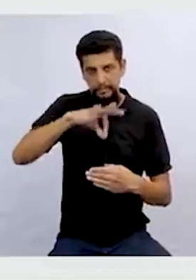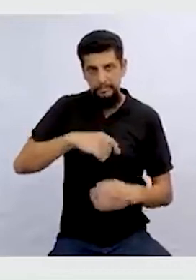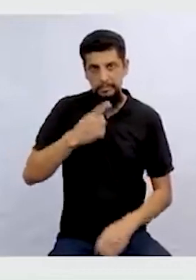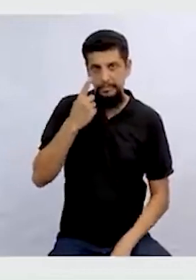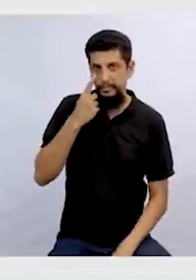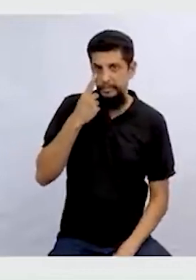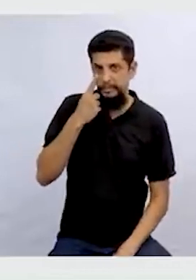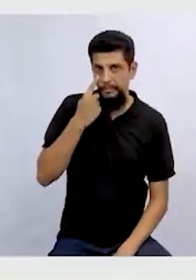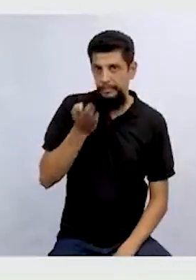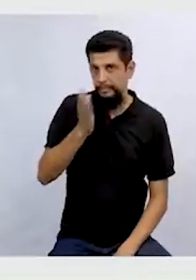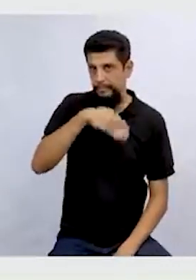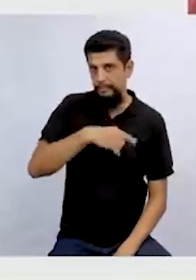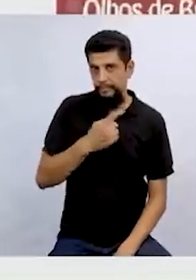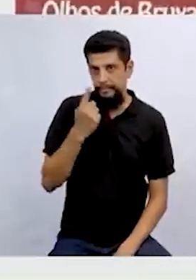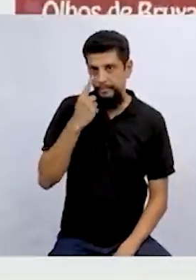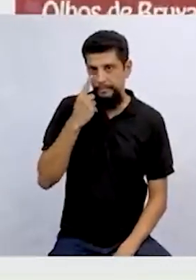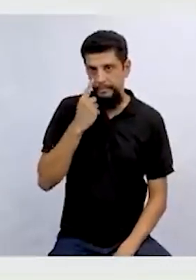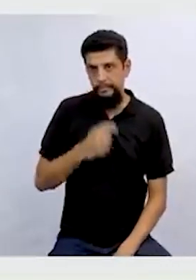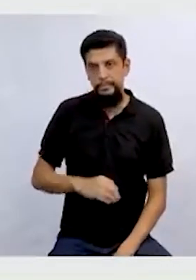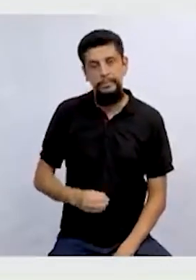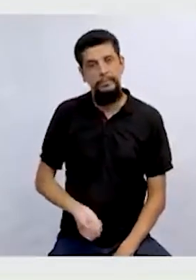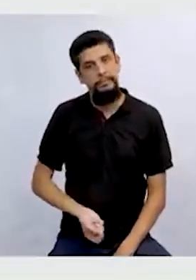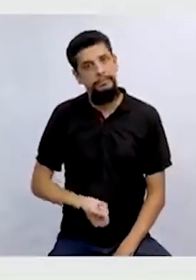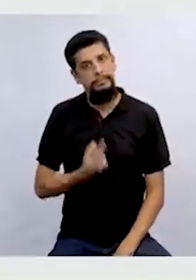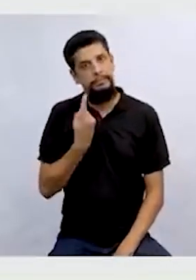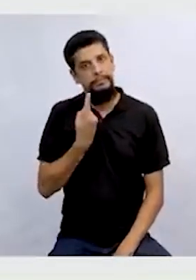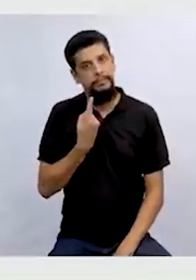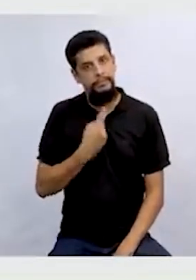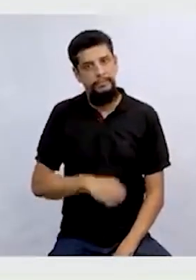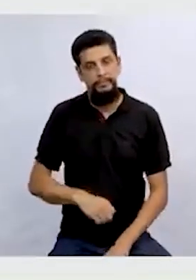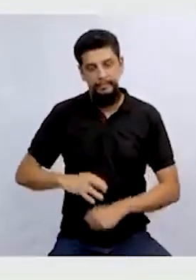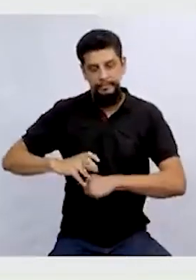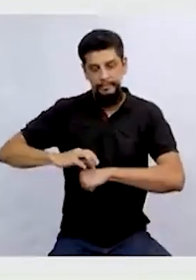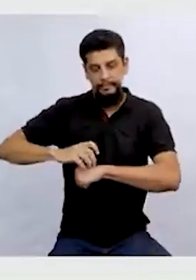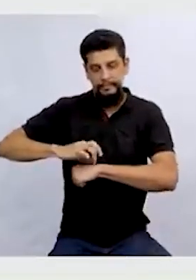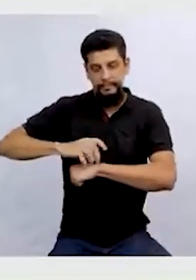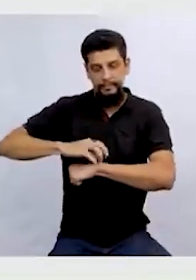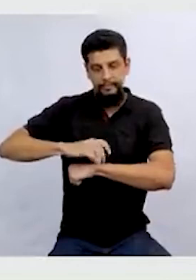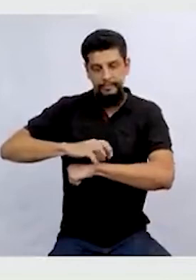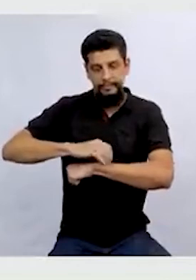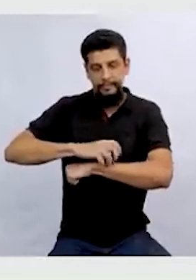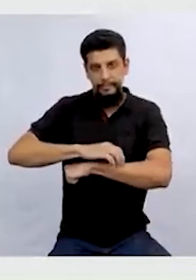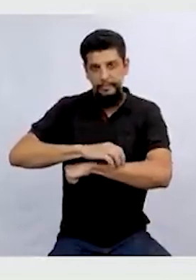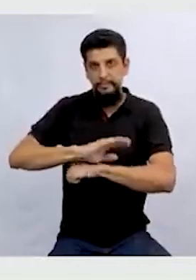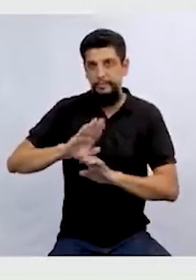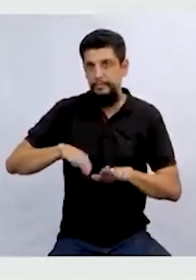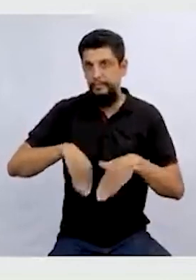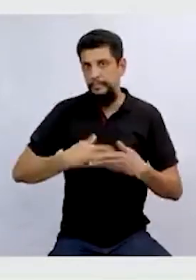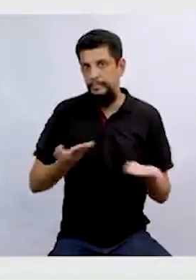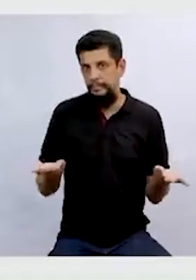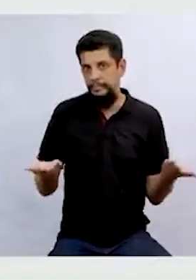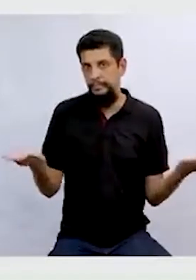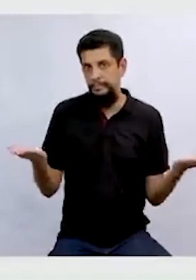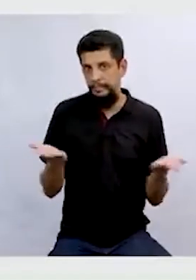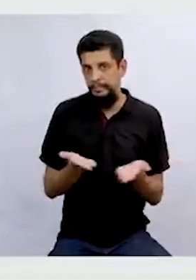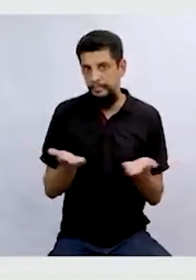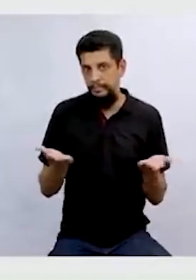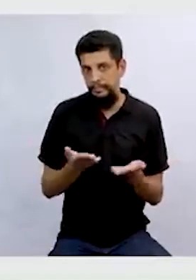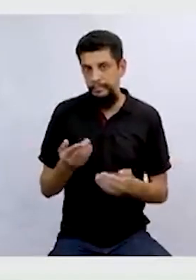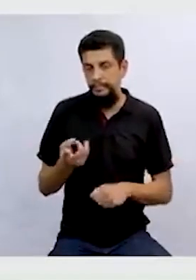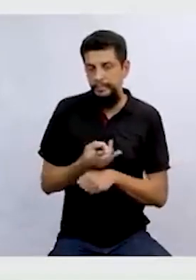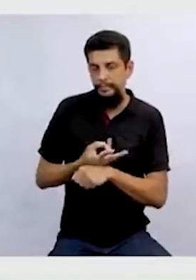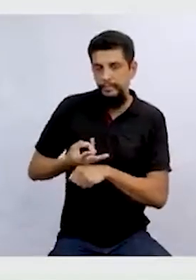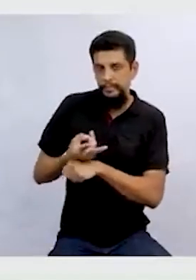Olhos de Bruxa. Vamos ver. Opa! Aranha. Então agora